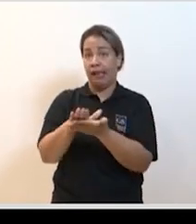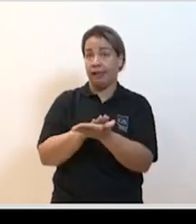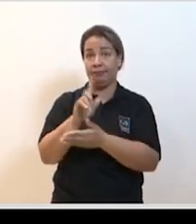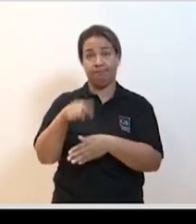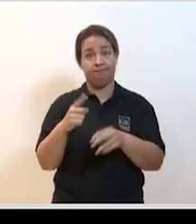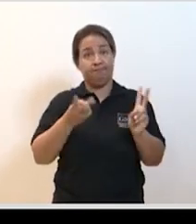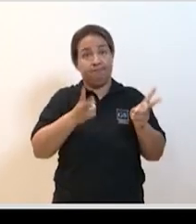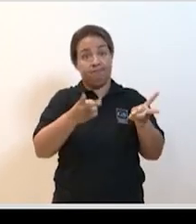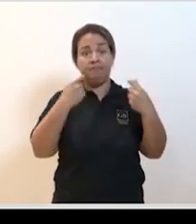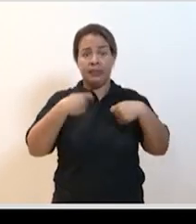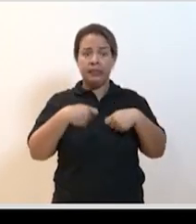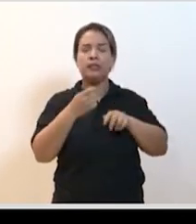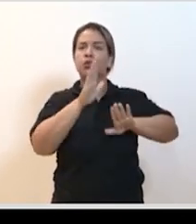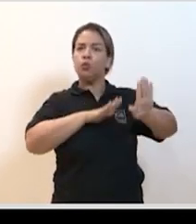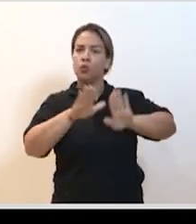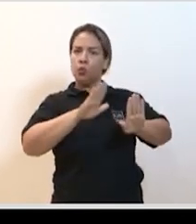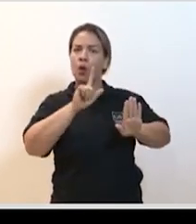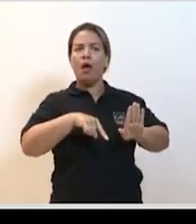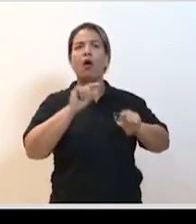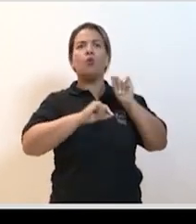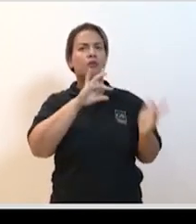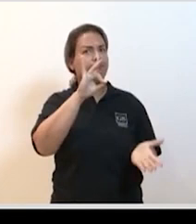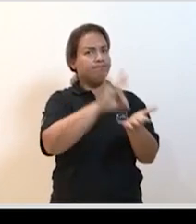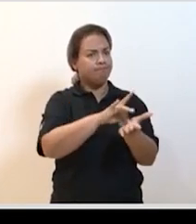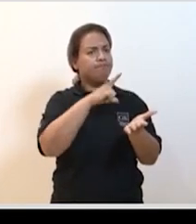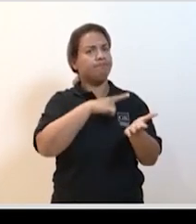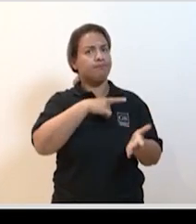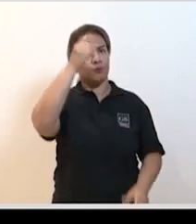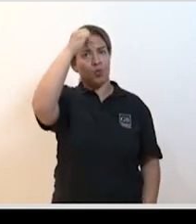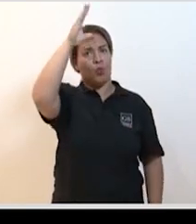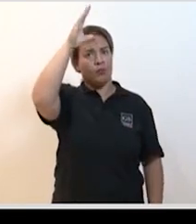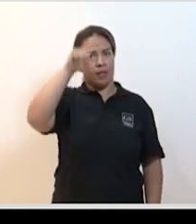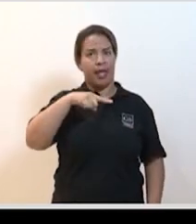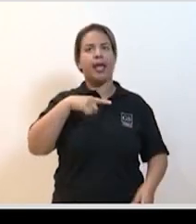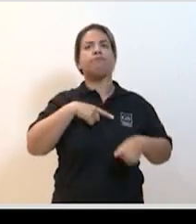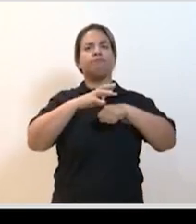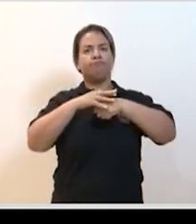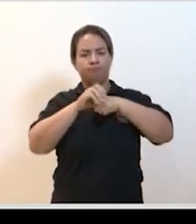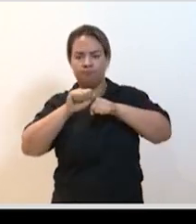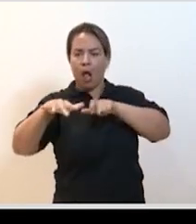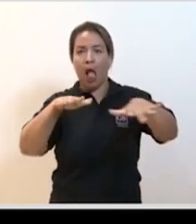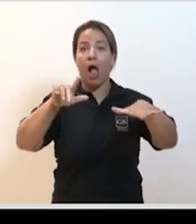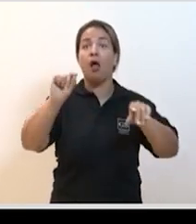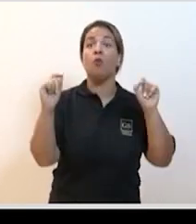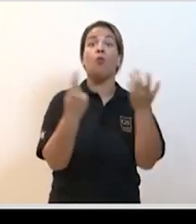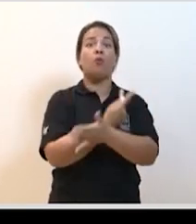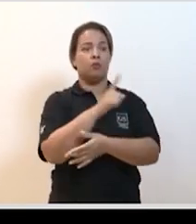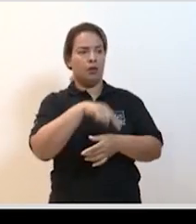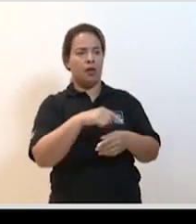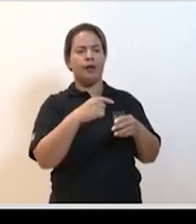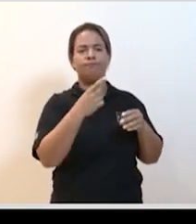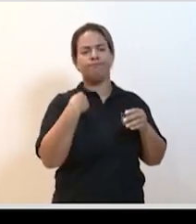sempre tenha rigor em relação ao que realmente se conhece sobre a epidemia, o que realmente pode ajudar e afastar